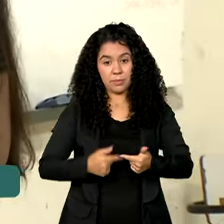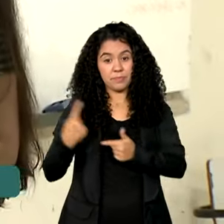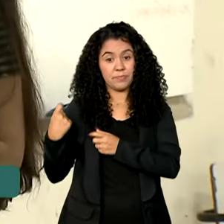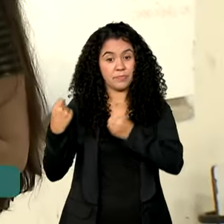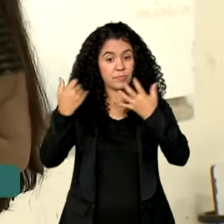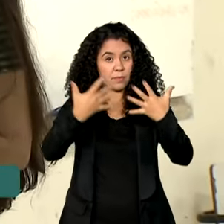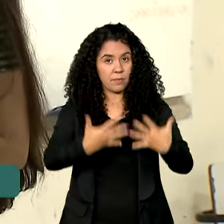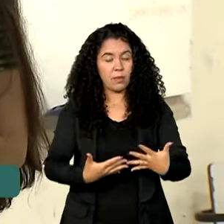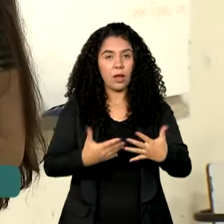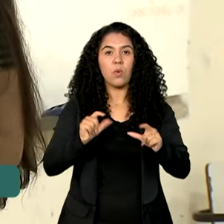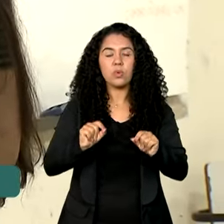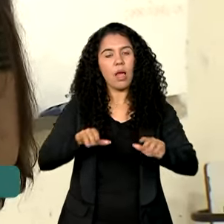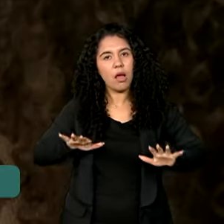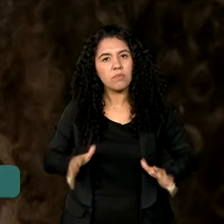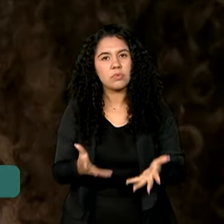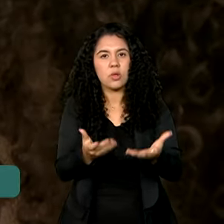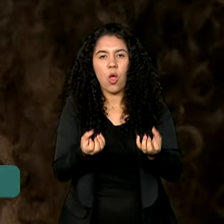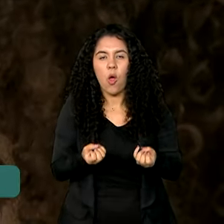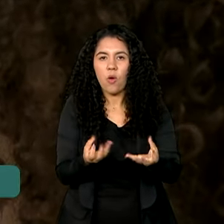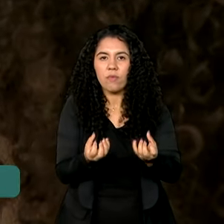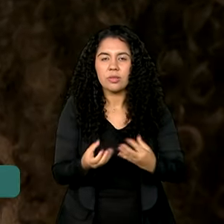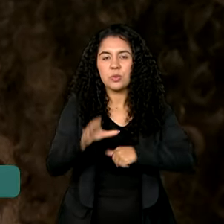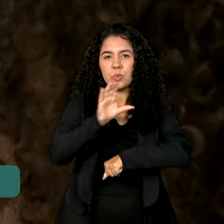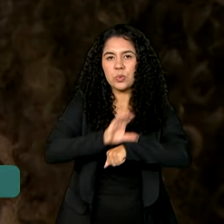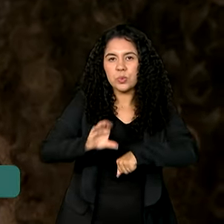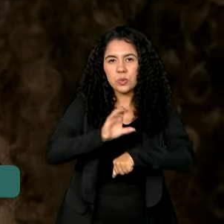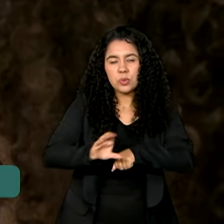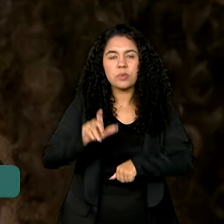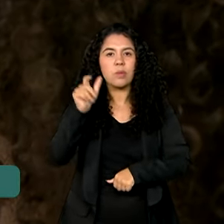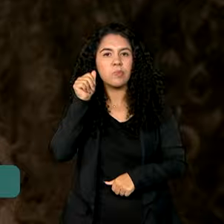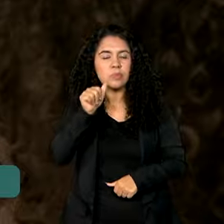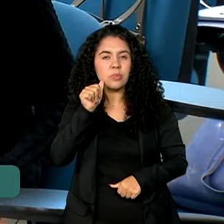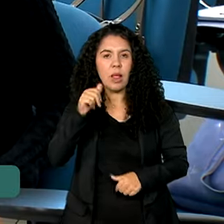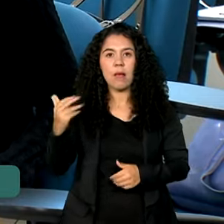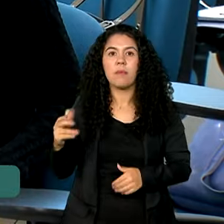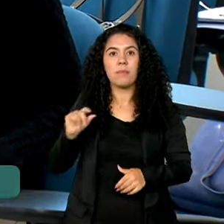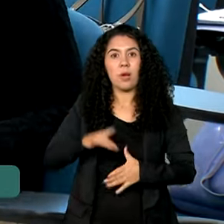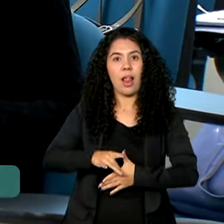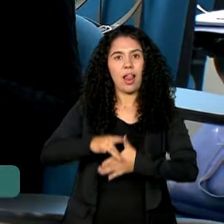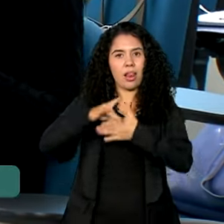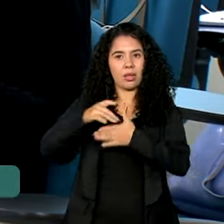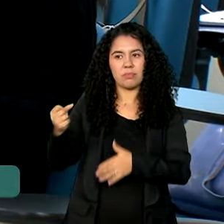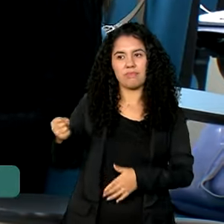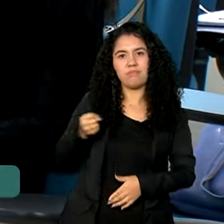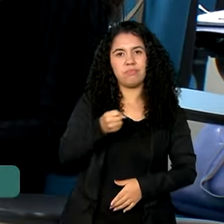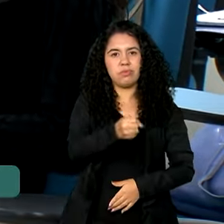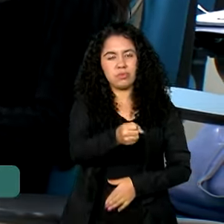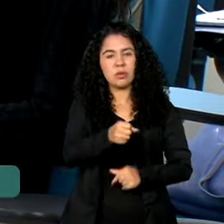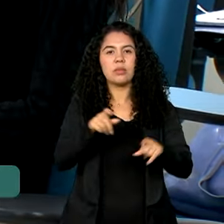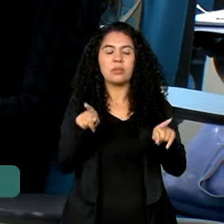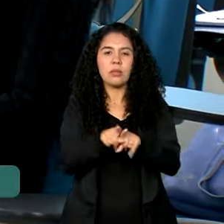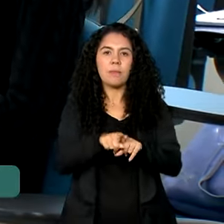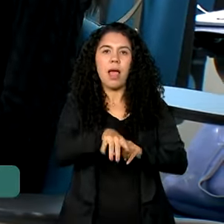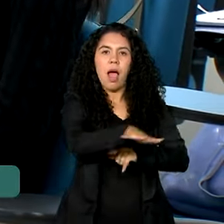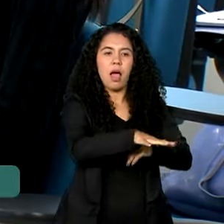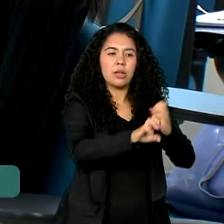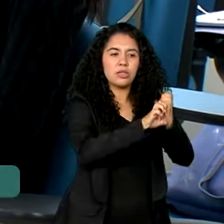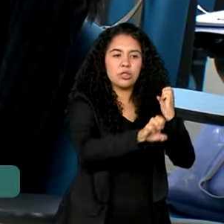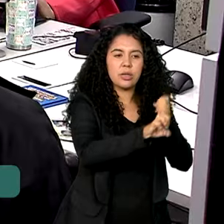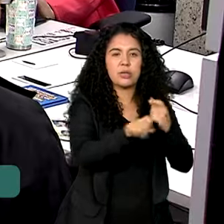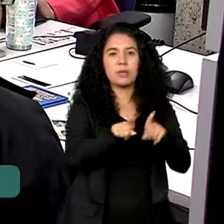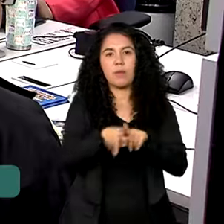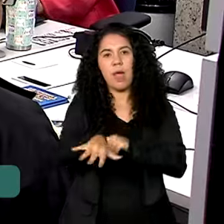ações estão o incentivo à qualificação das mulheres para cargos de liderança e para áreas ligadas às engenharias e à